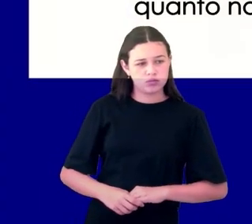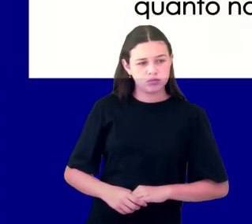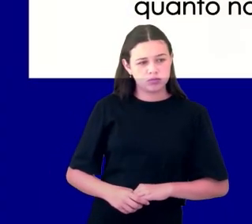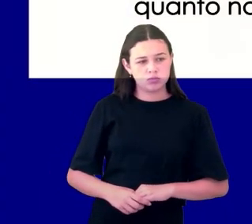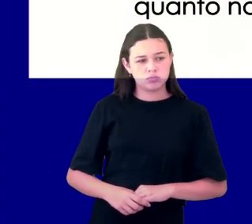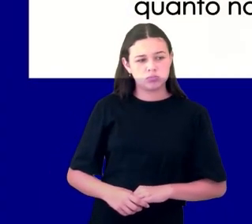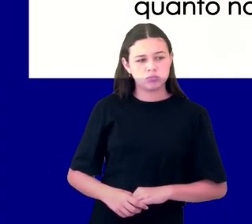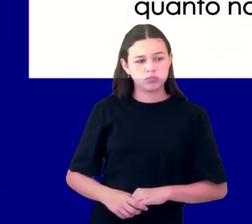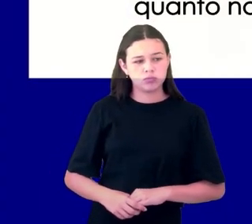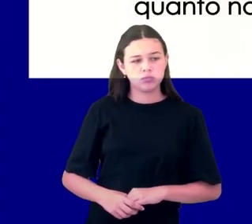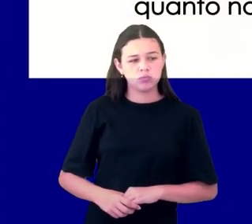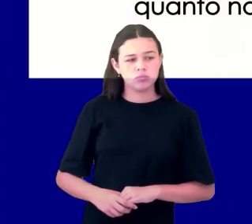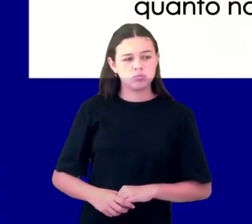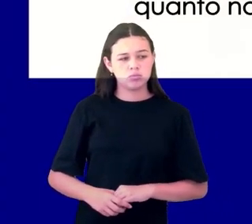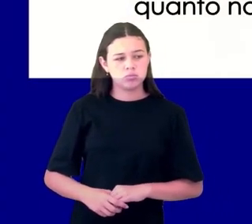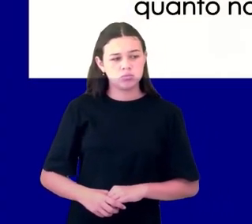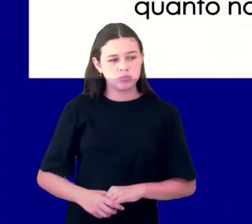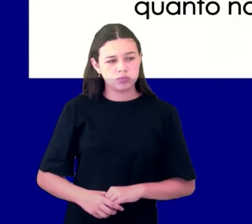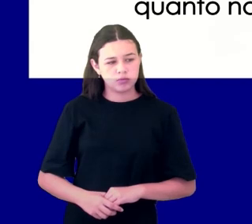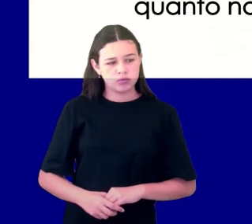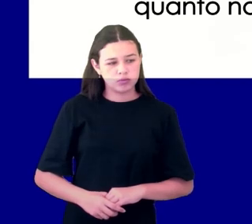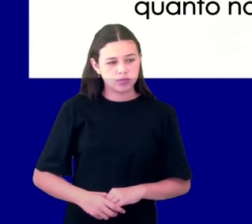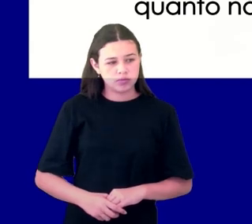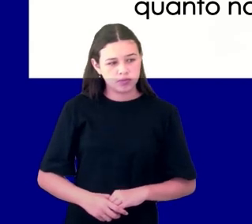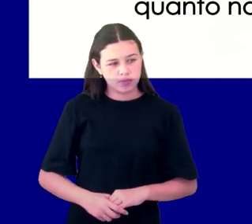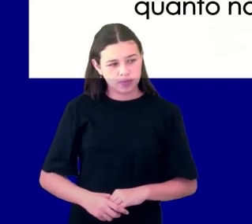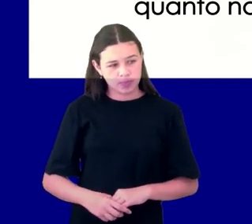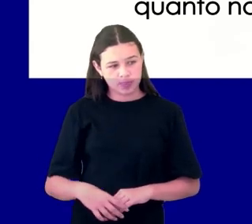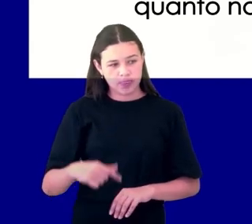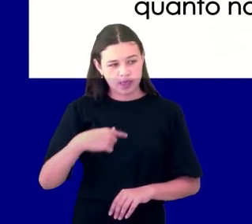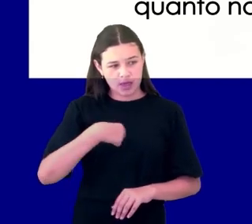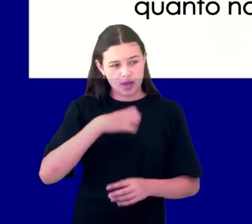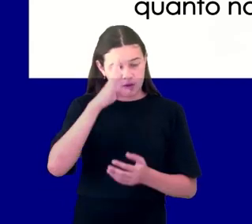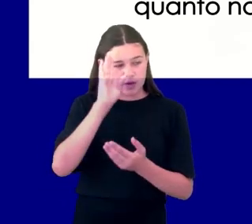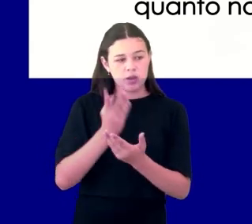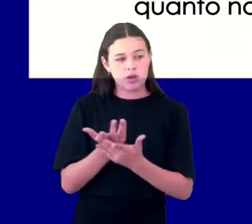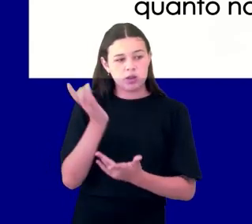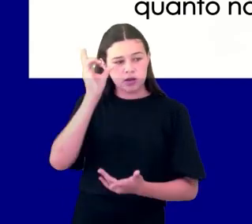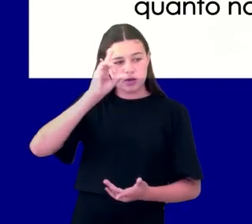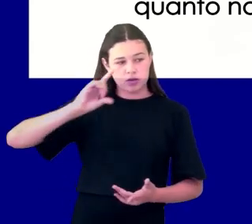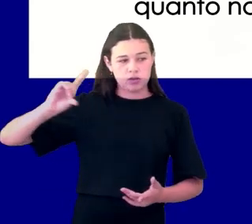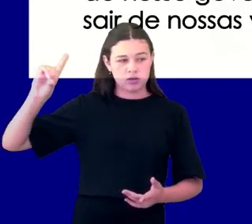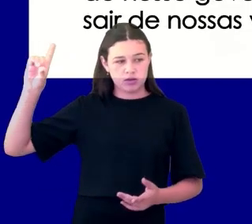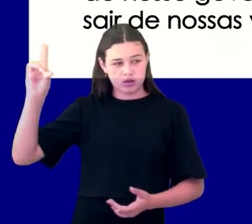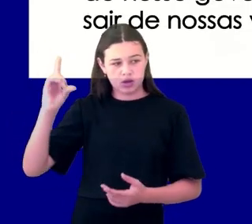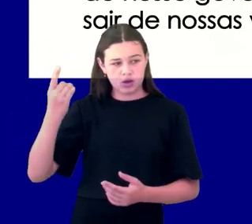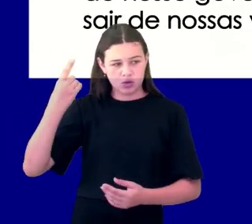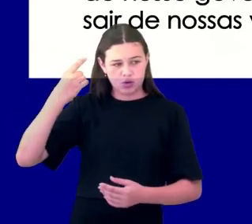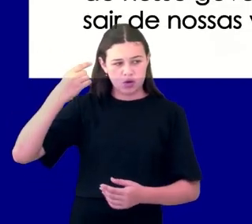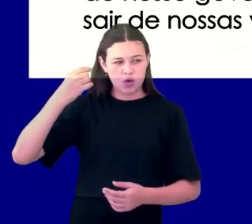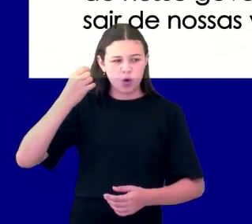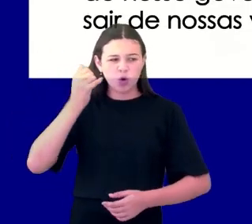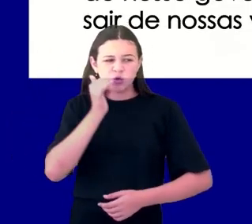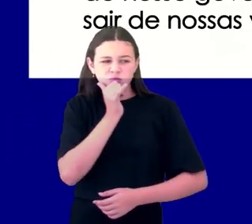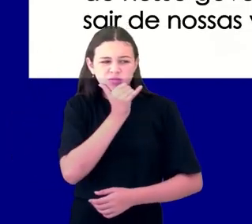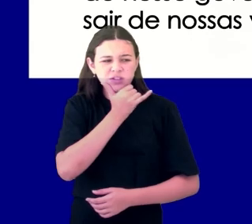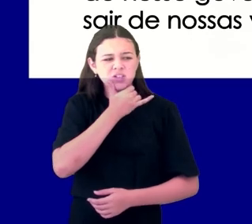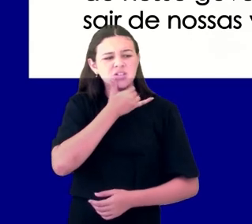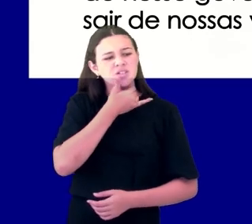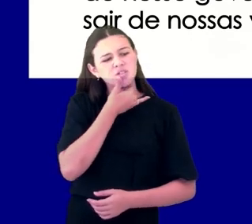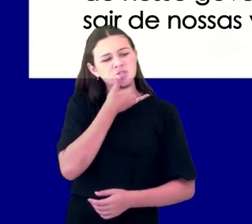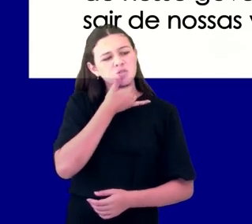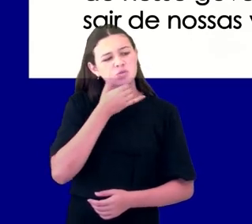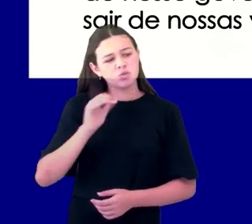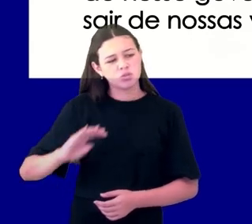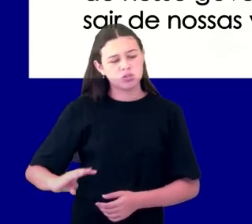Eu creio que Deus ficou profundamente triste com o que aconteceu, tanto quanto nós. Por muitos anos,